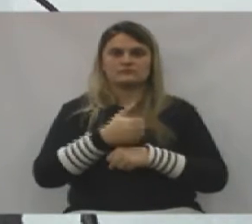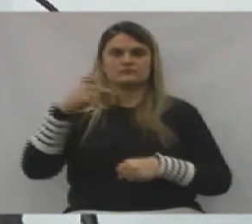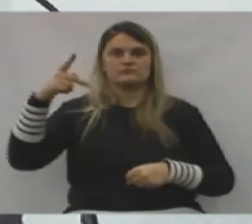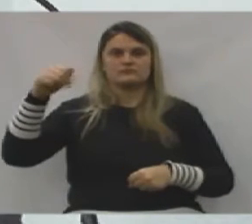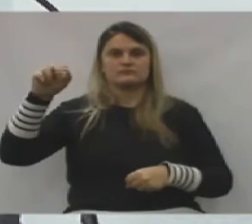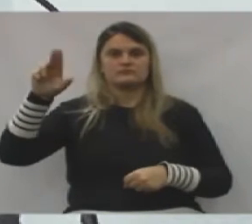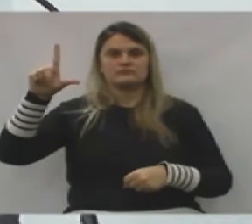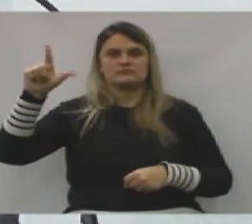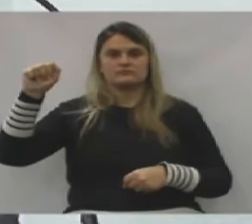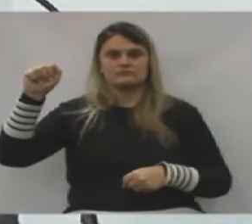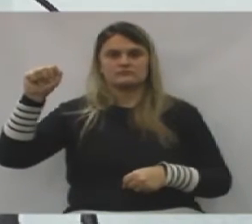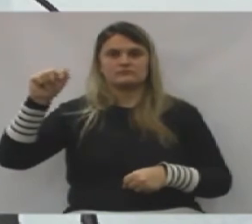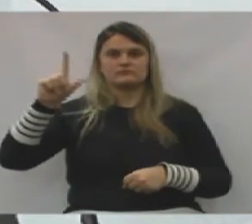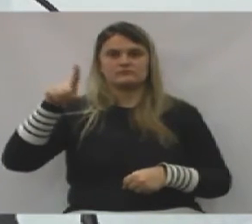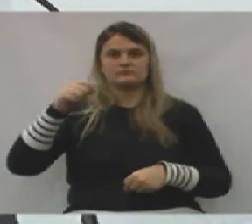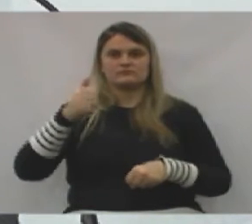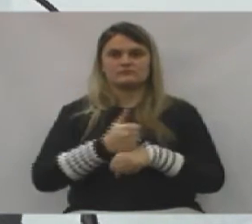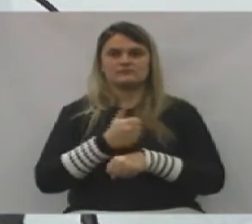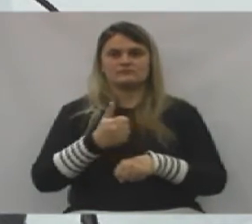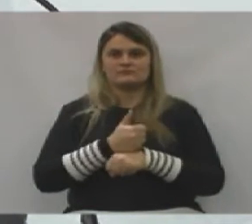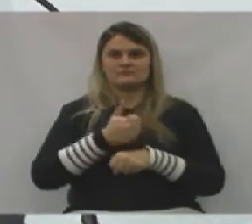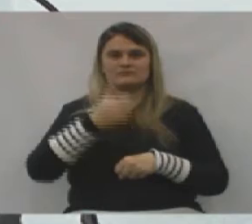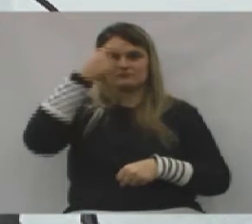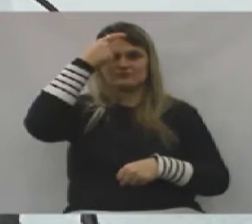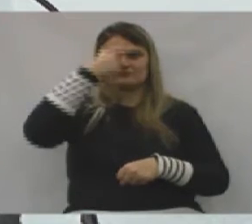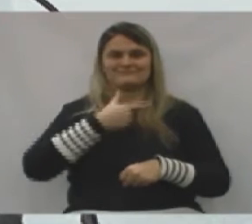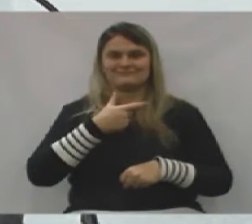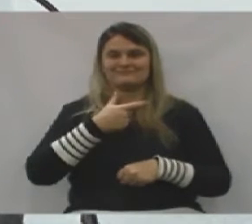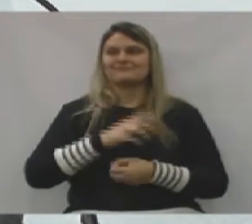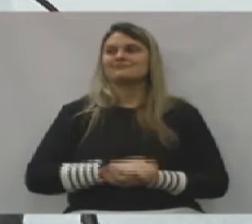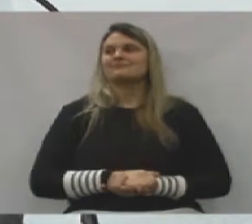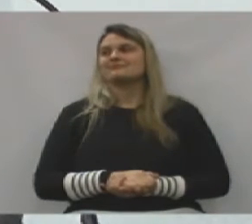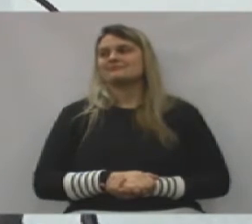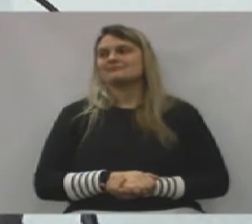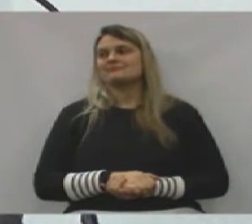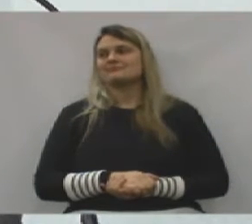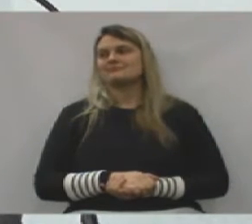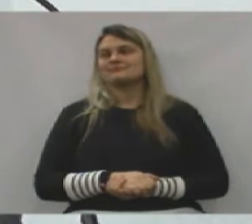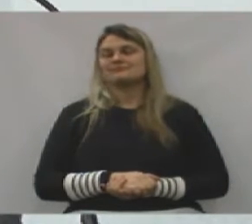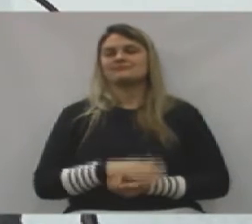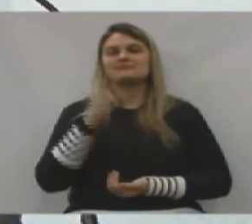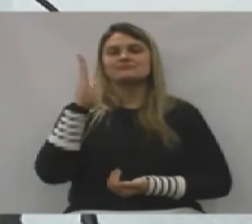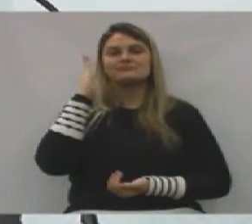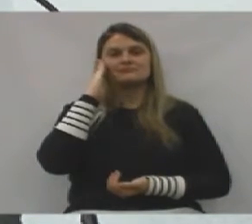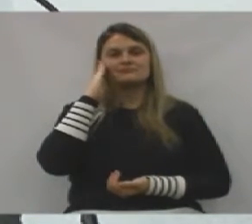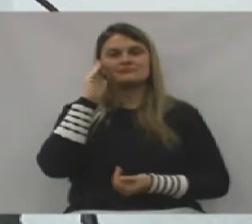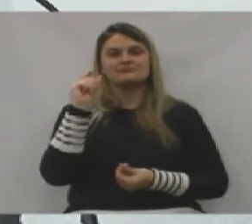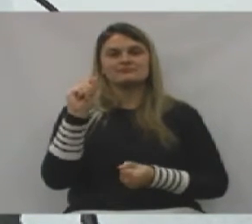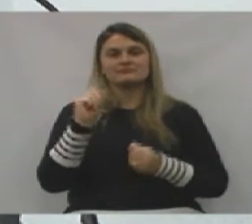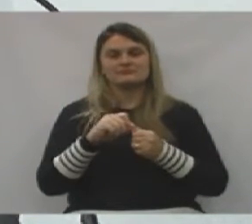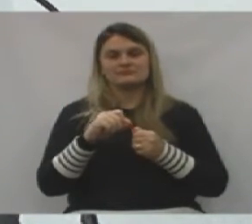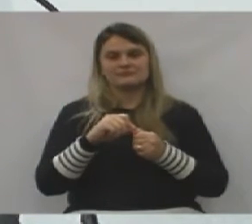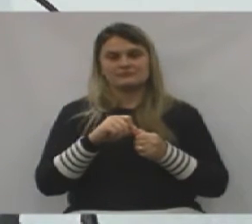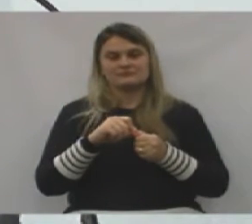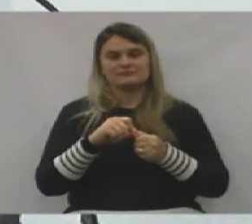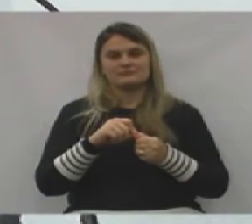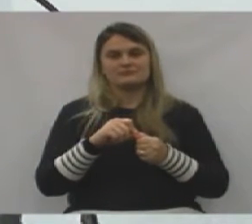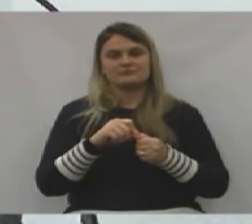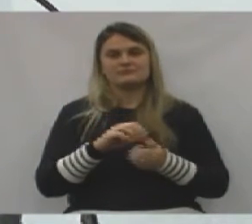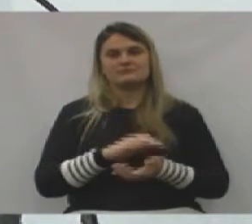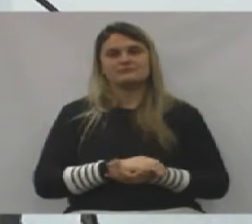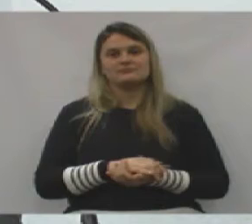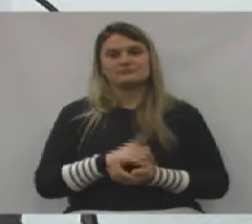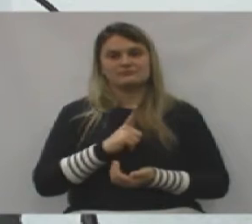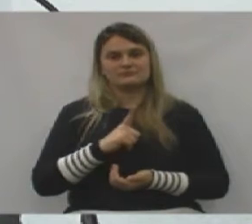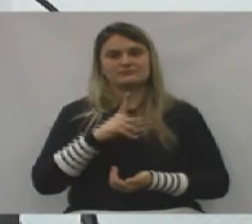Paula Cris Anóvis, hoje acertei o sobrenome dela, que sabe o que faz. Ela tem